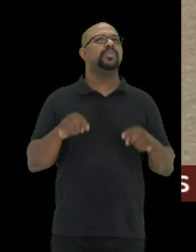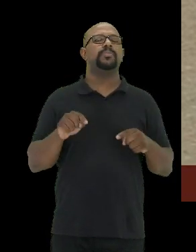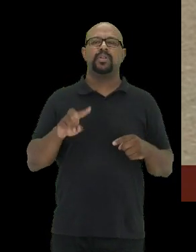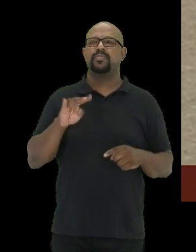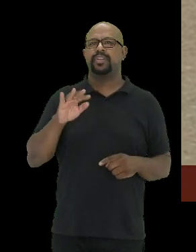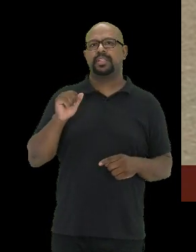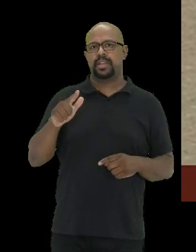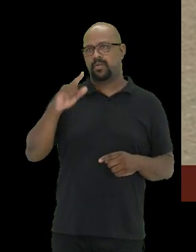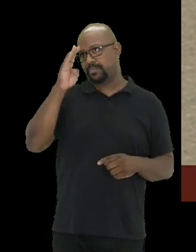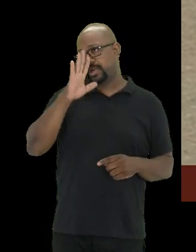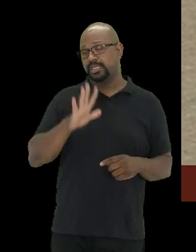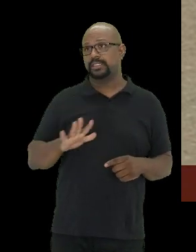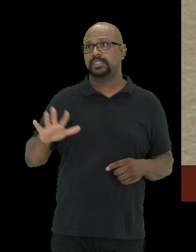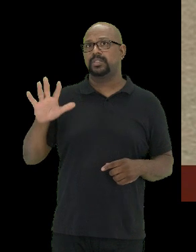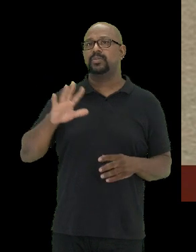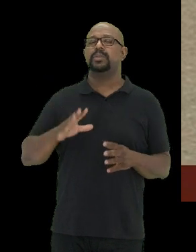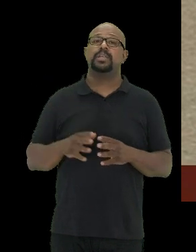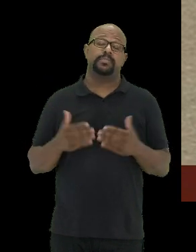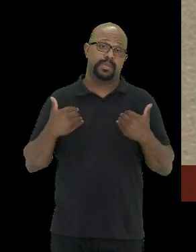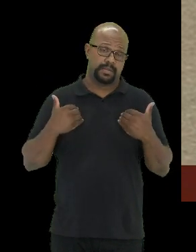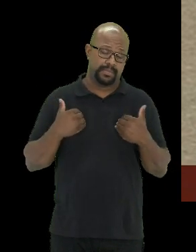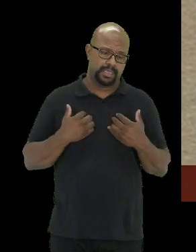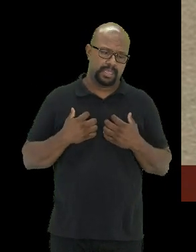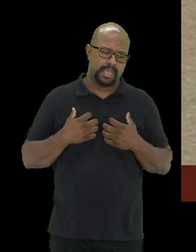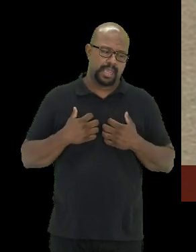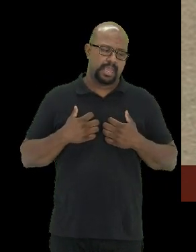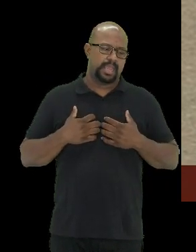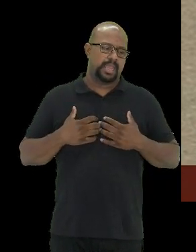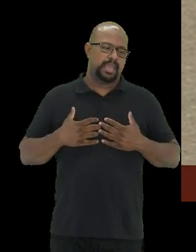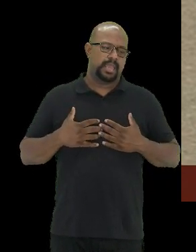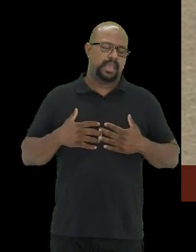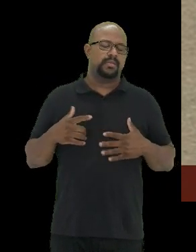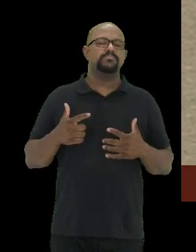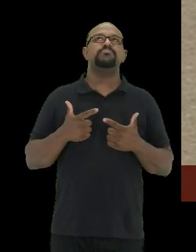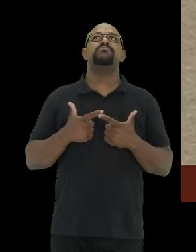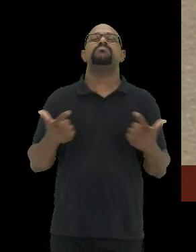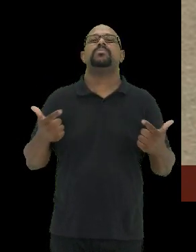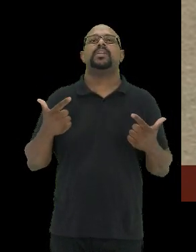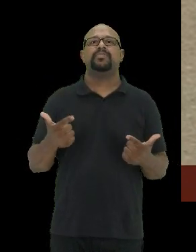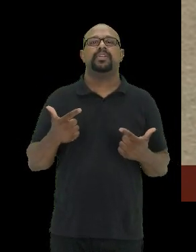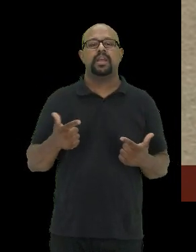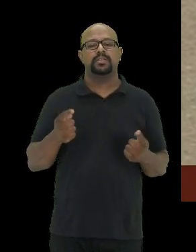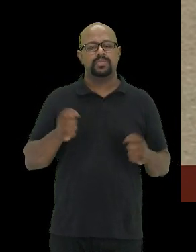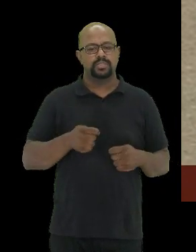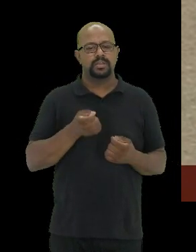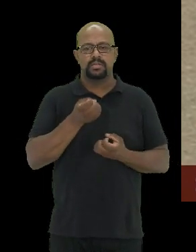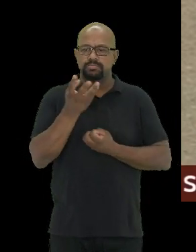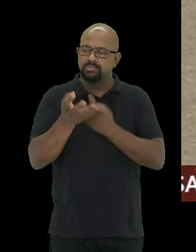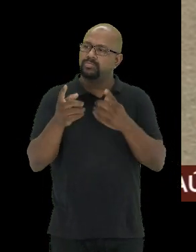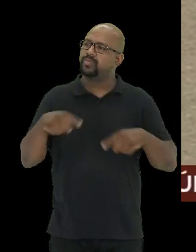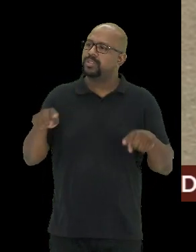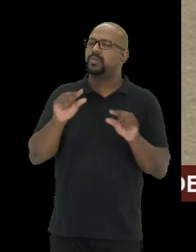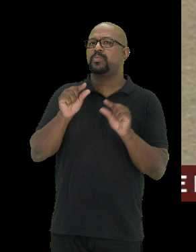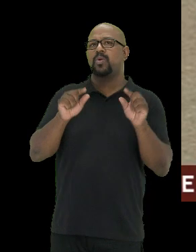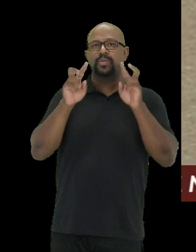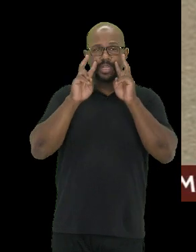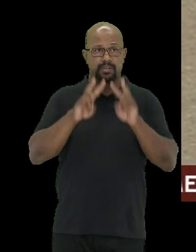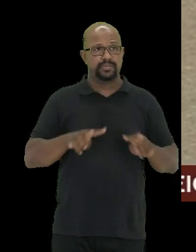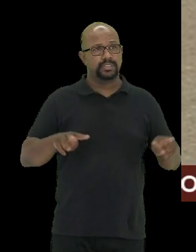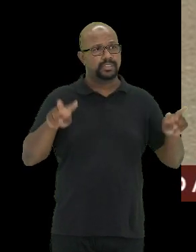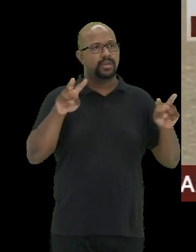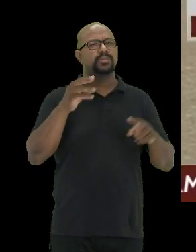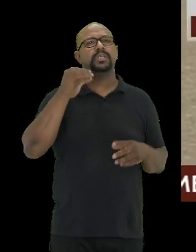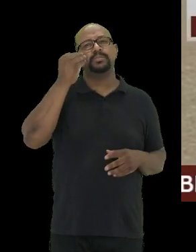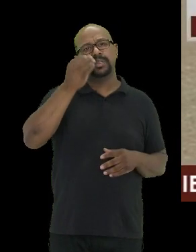Vital Brasil. E, pra mim, é um privilégio poder compartilhar com vocês um pouco da visão e da